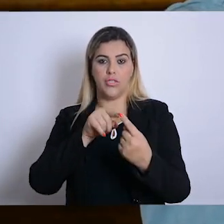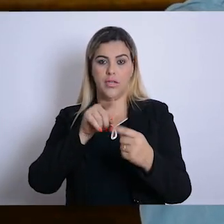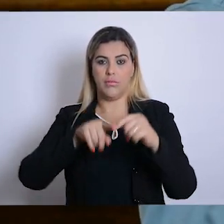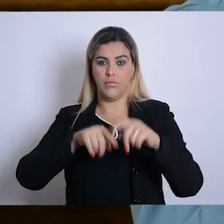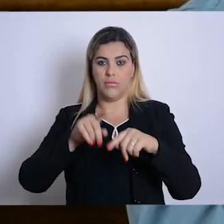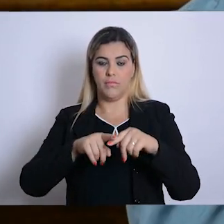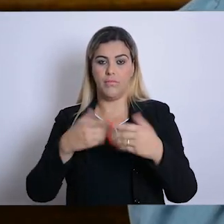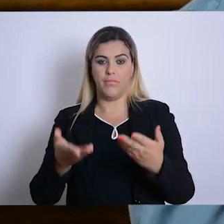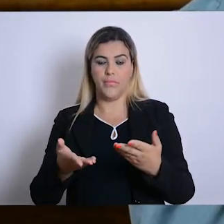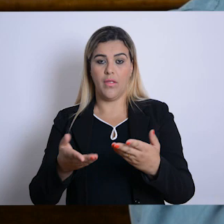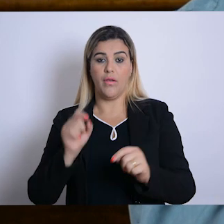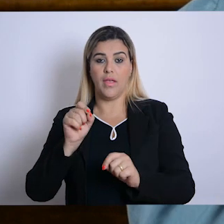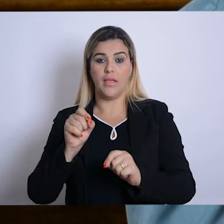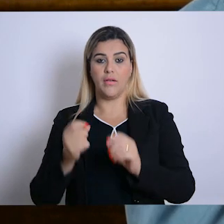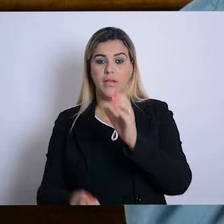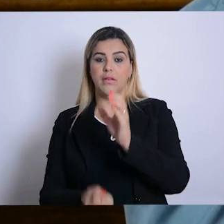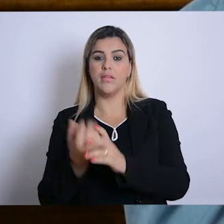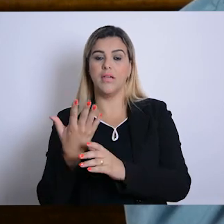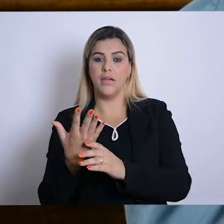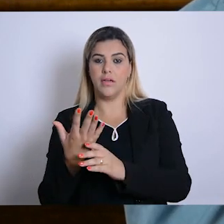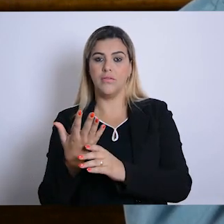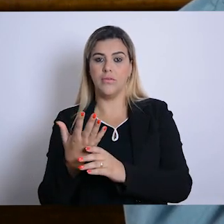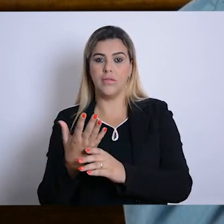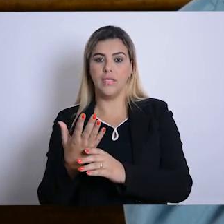é aquilo construído pelo paciente.